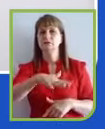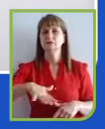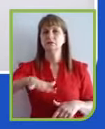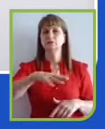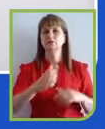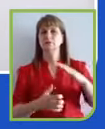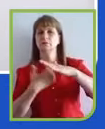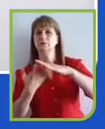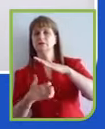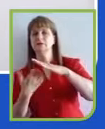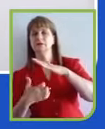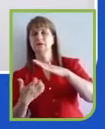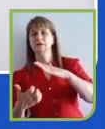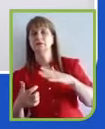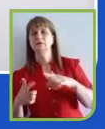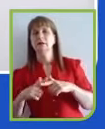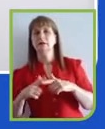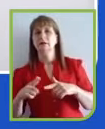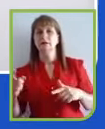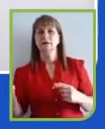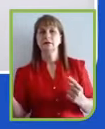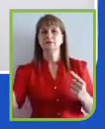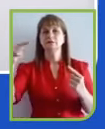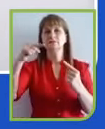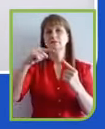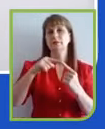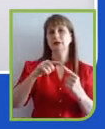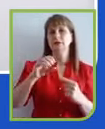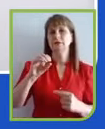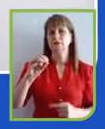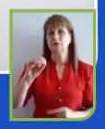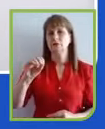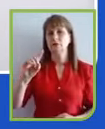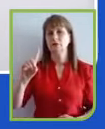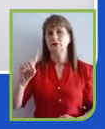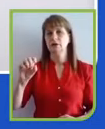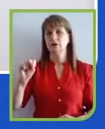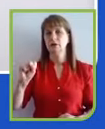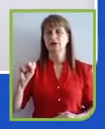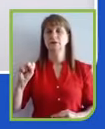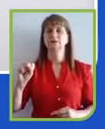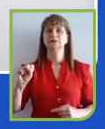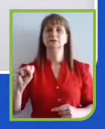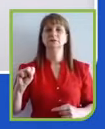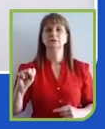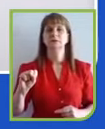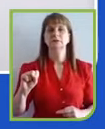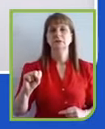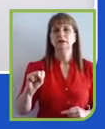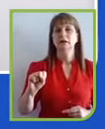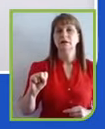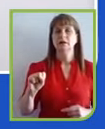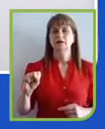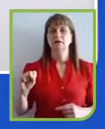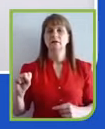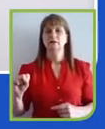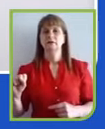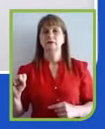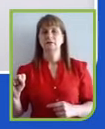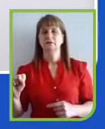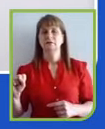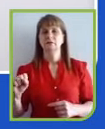ODS e a inserção da Agenda 2030 como parte essencial da estratégia dos negócios das empresas,